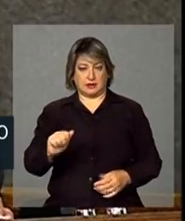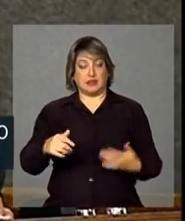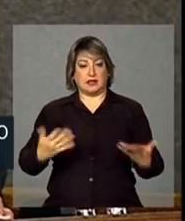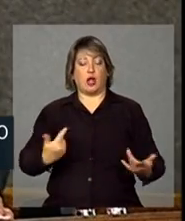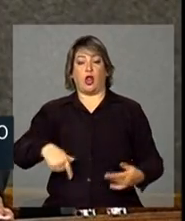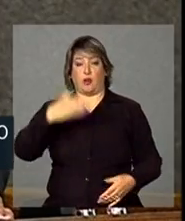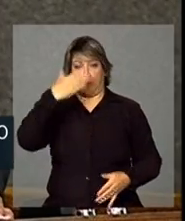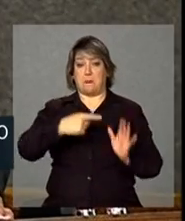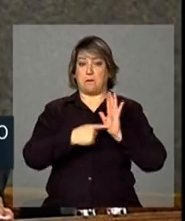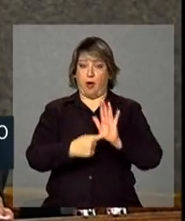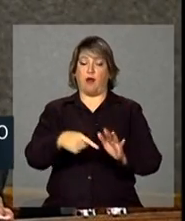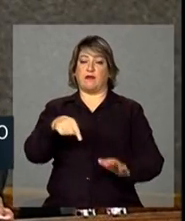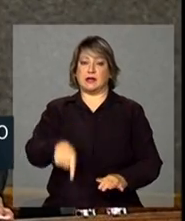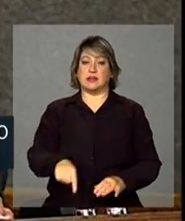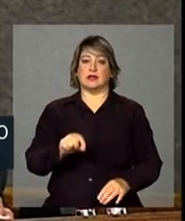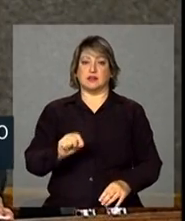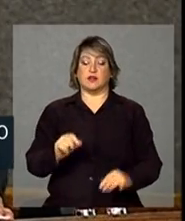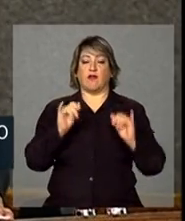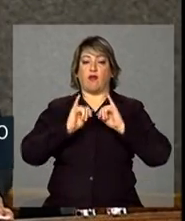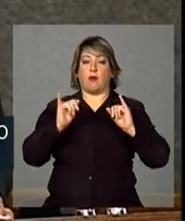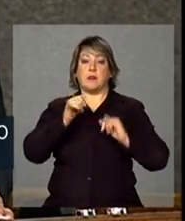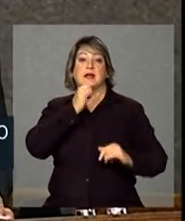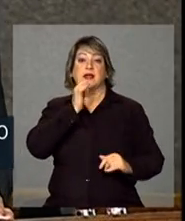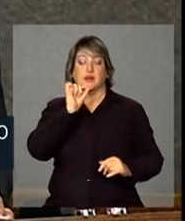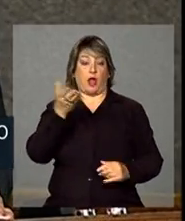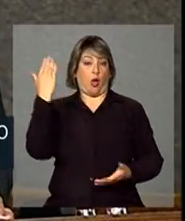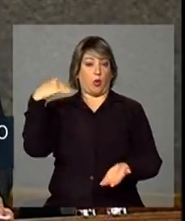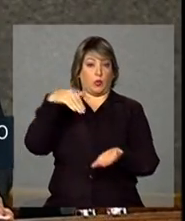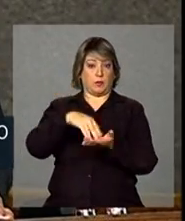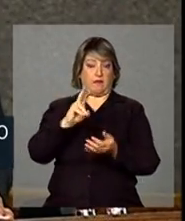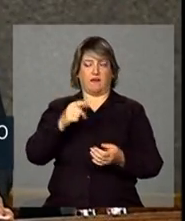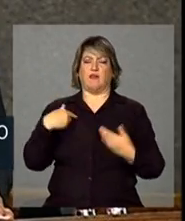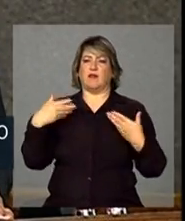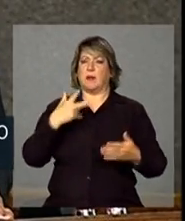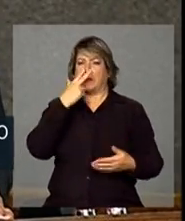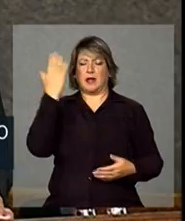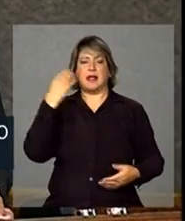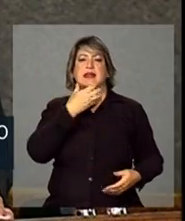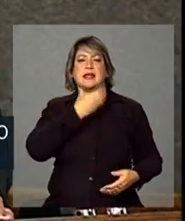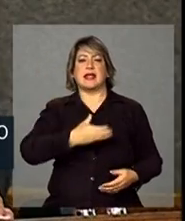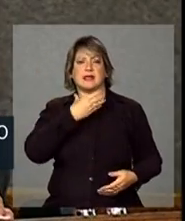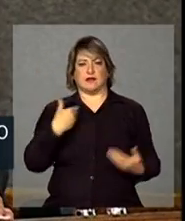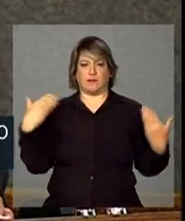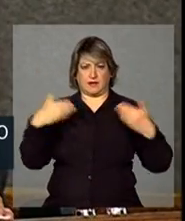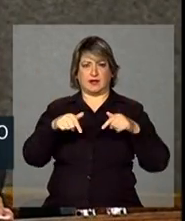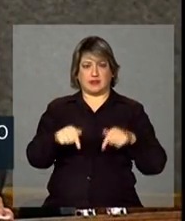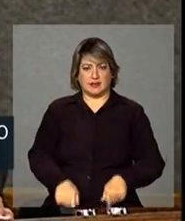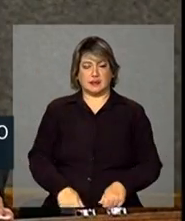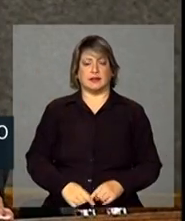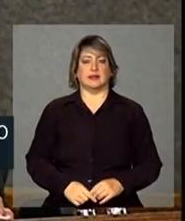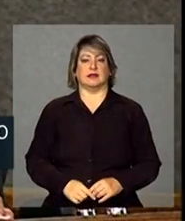comprova isso em dados como, por exemplo, na última vez que eu estive, acho que foi em dezembro, que nós estivemos aqui,